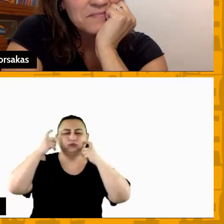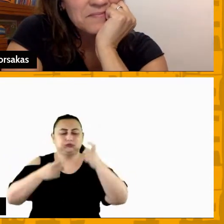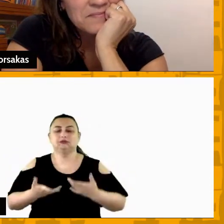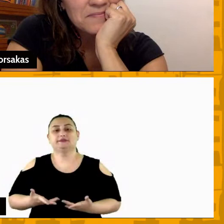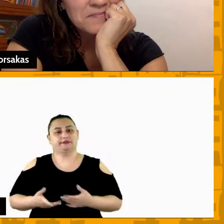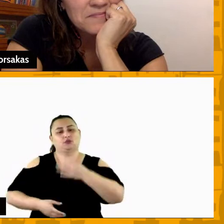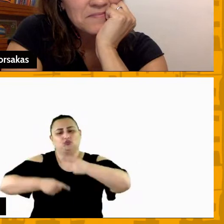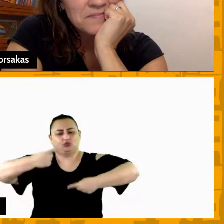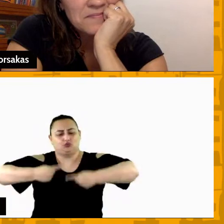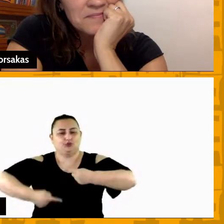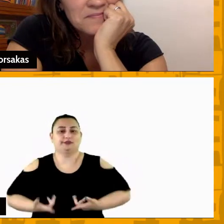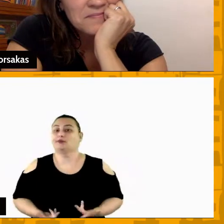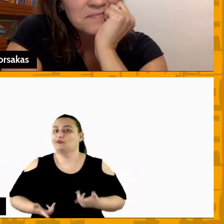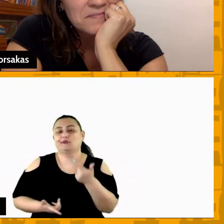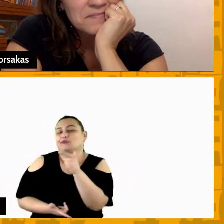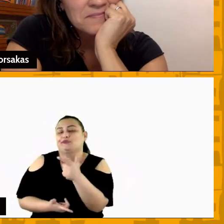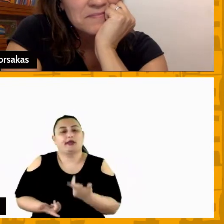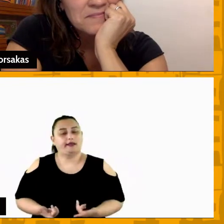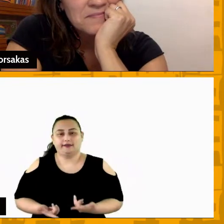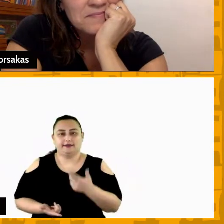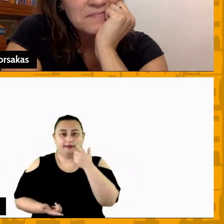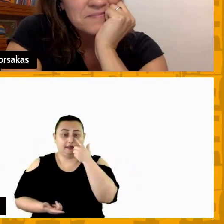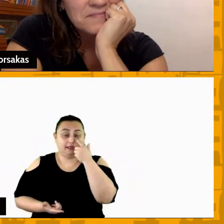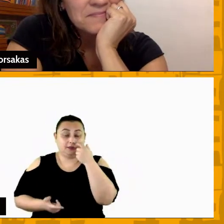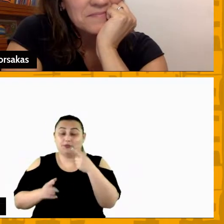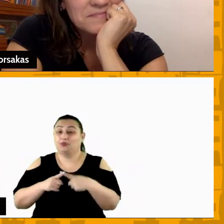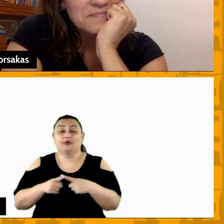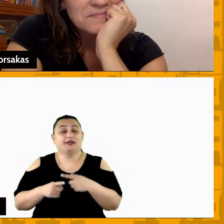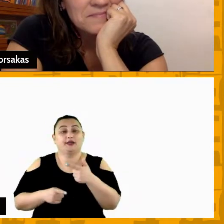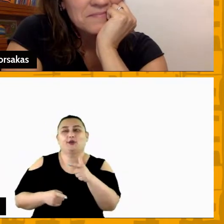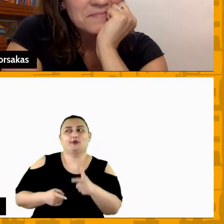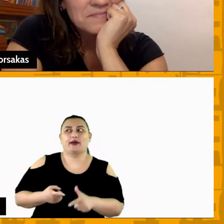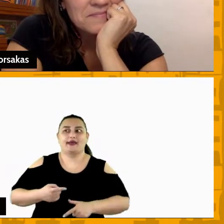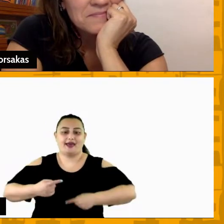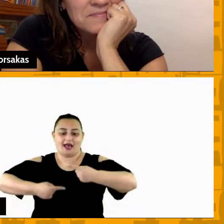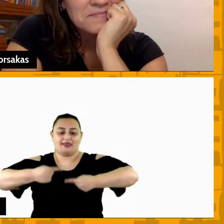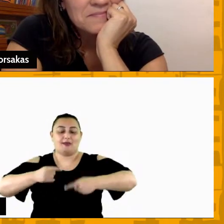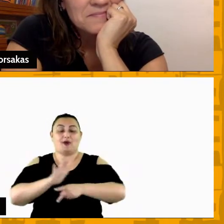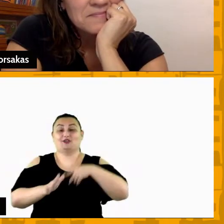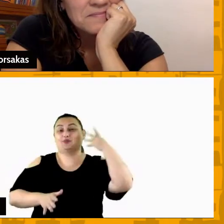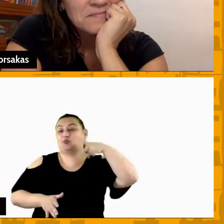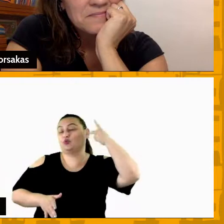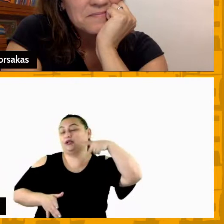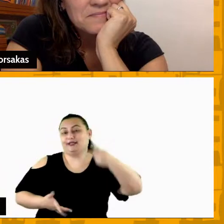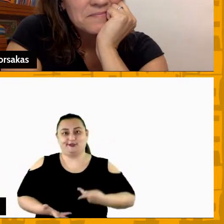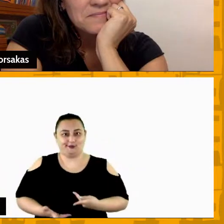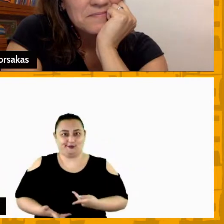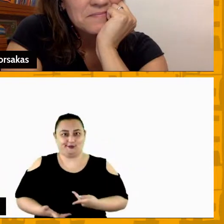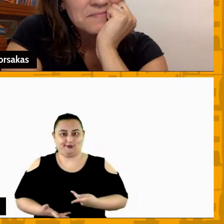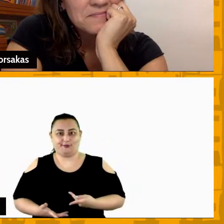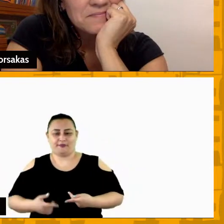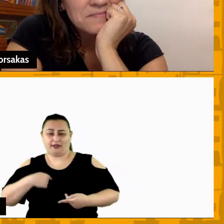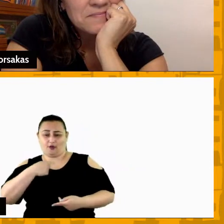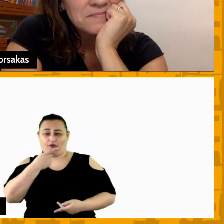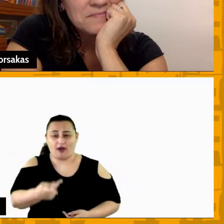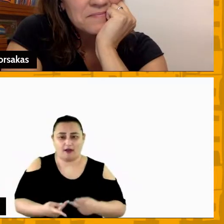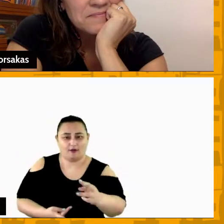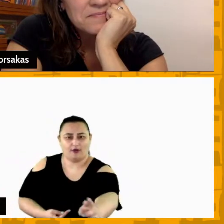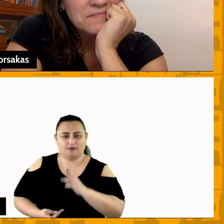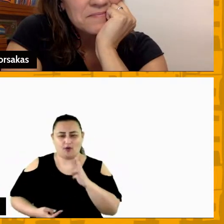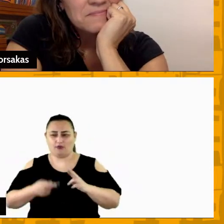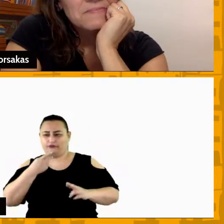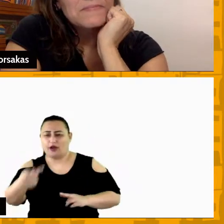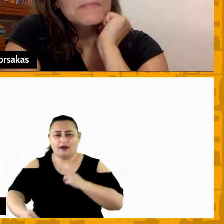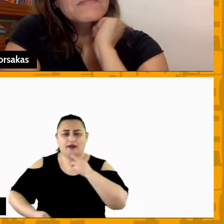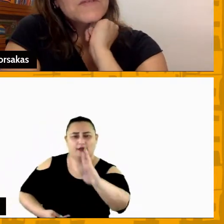ter réplica não é um debate político réplica tréplica eu acho que ali a gente costuma até dizer entre os atletas e a gente